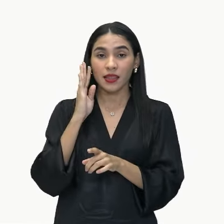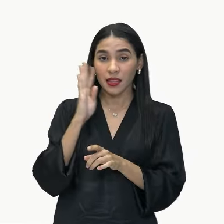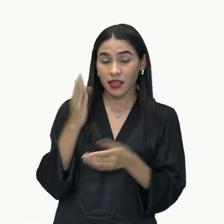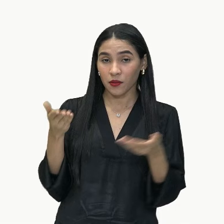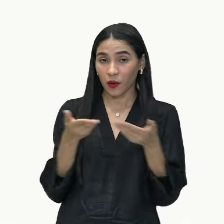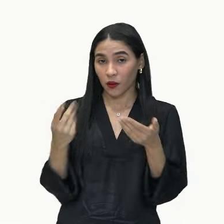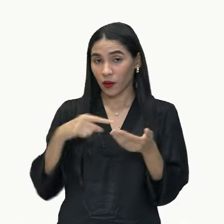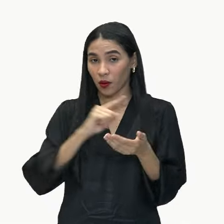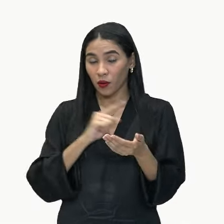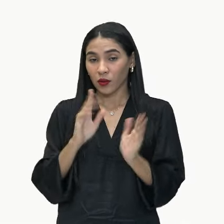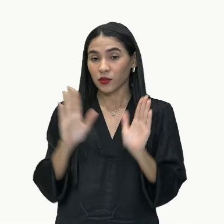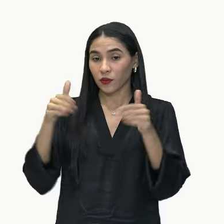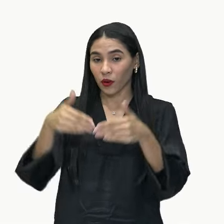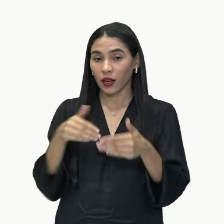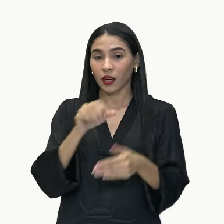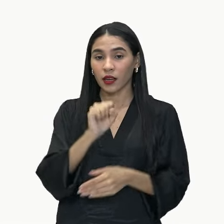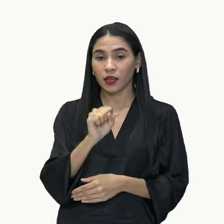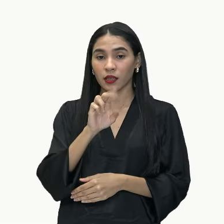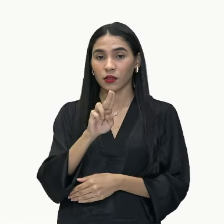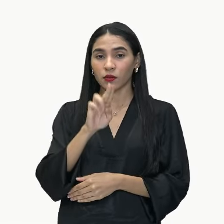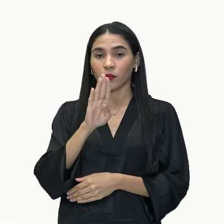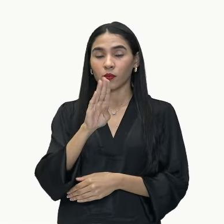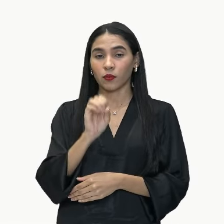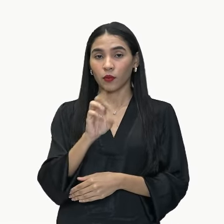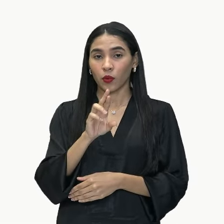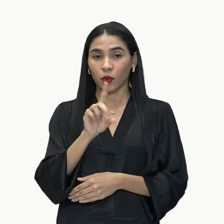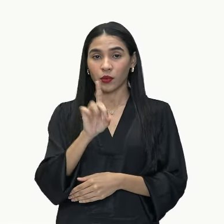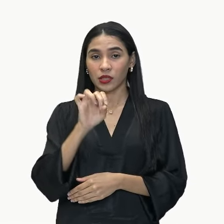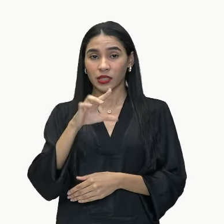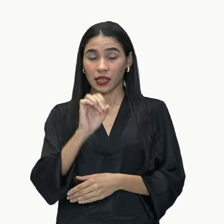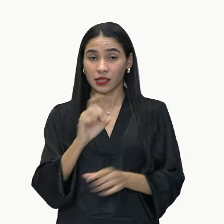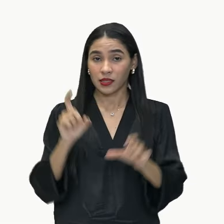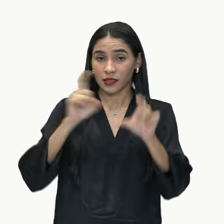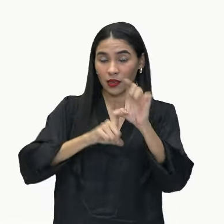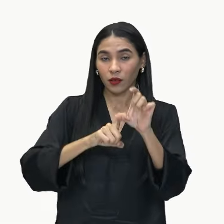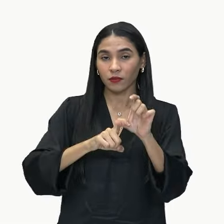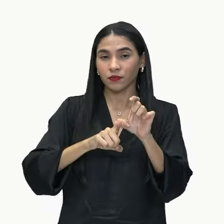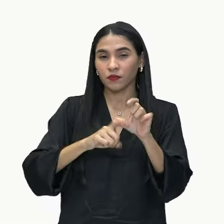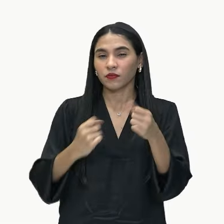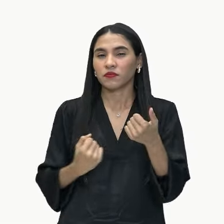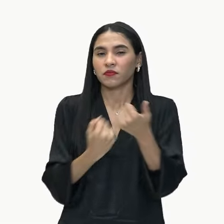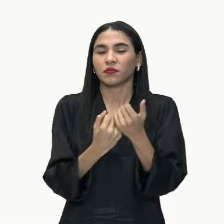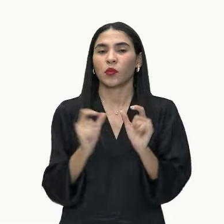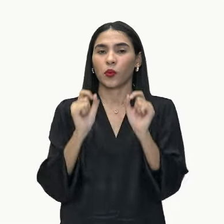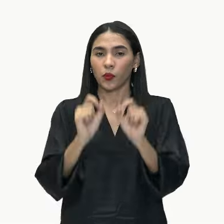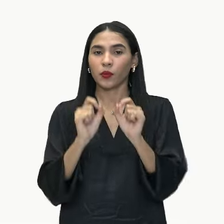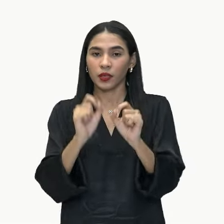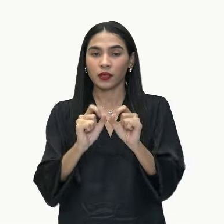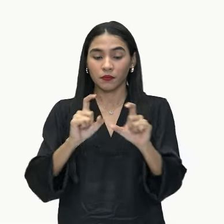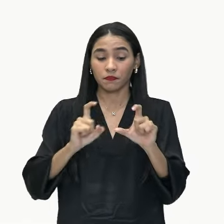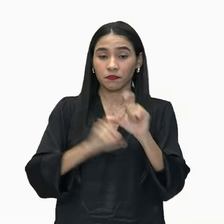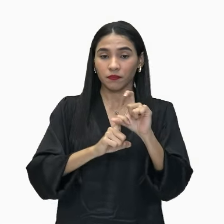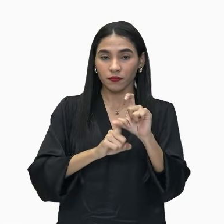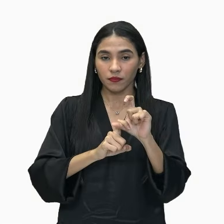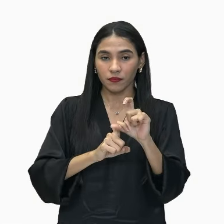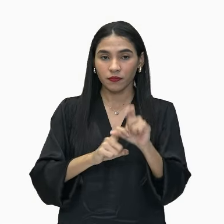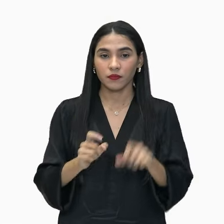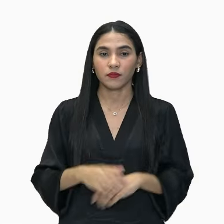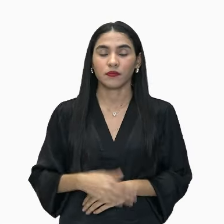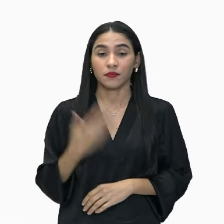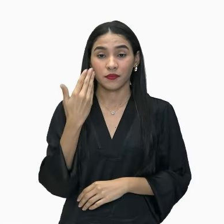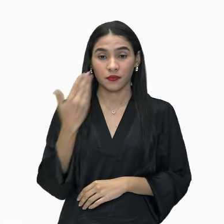vamos trabalhar com subordinação, vamos avançar, então, e reforçar o que é a subordinação na cartela. Vamos lá?